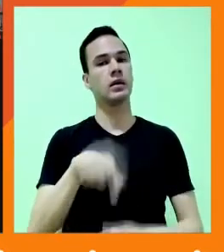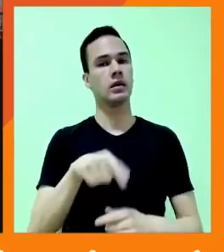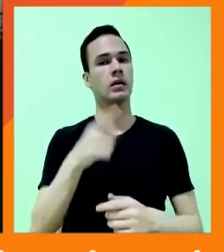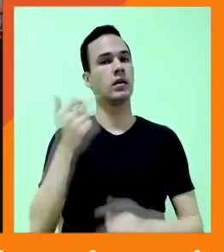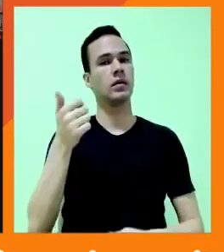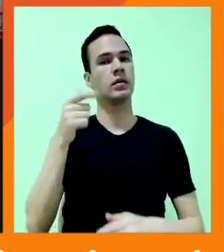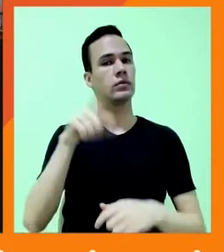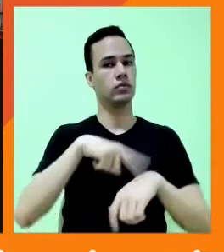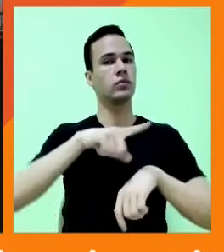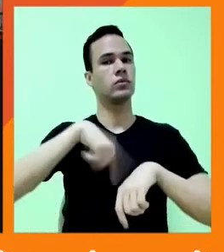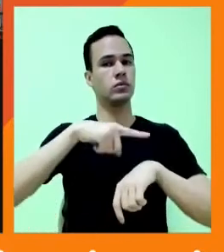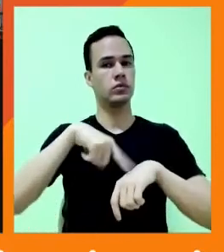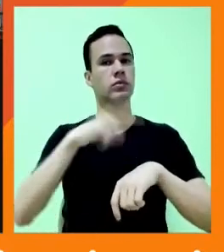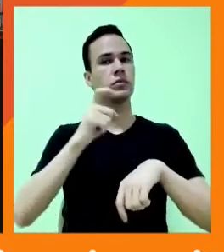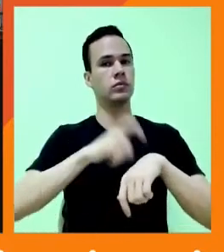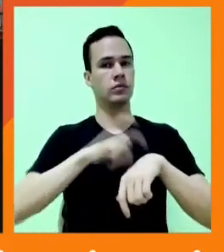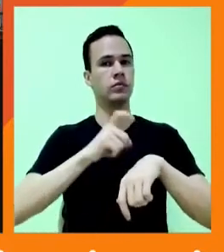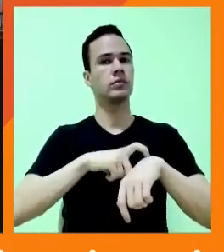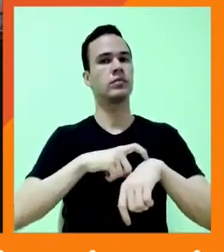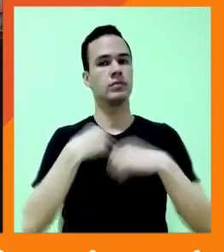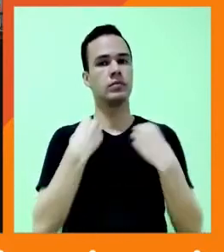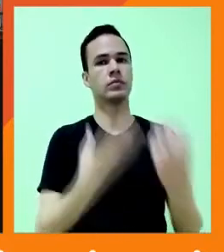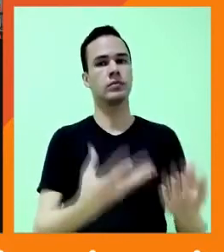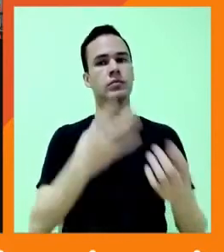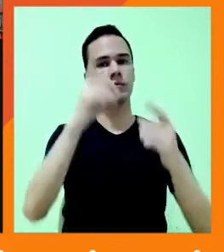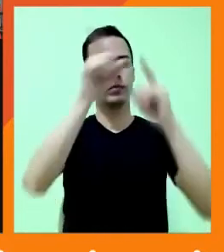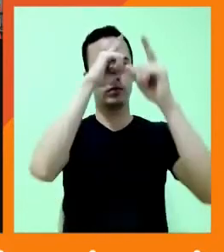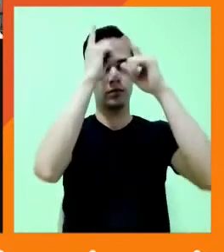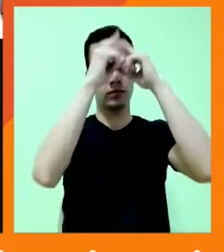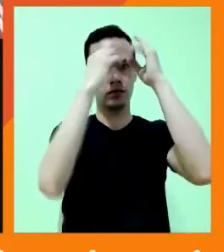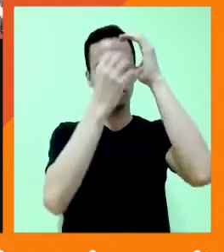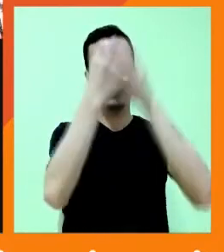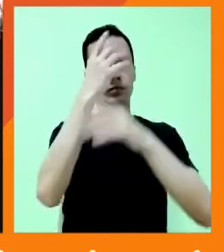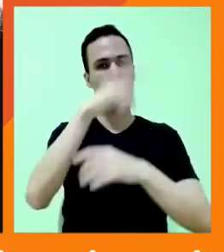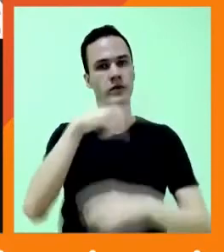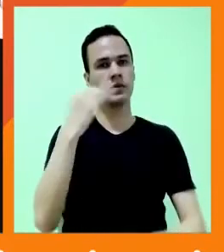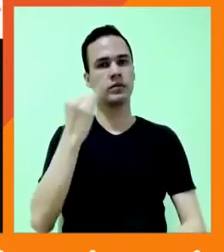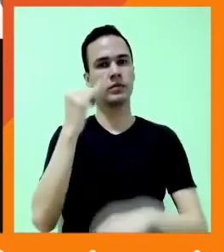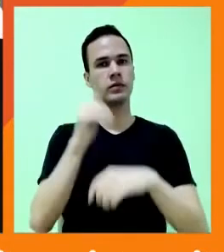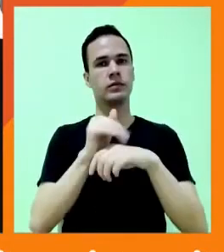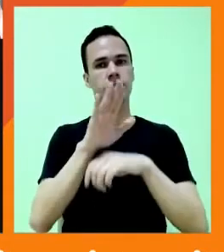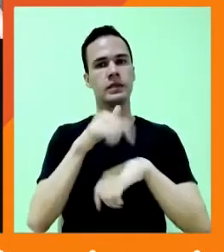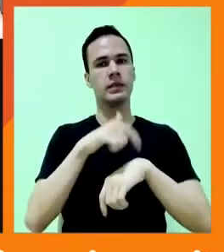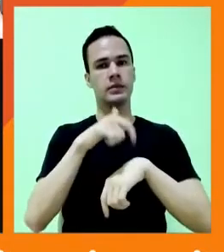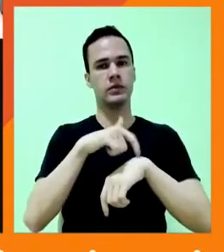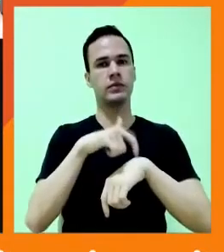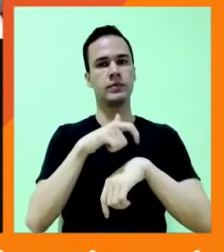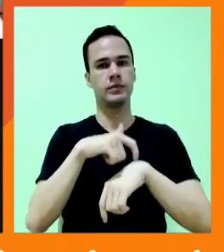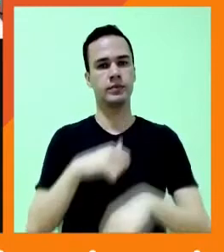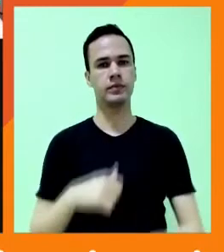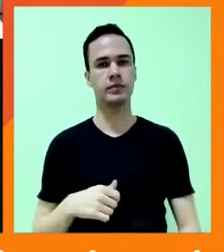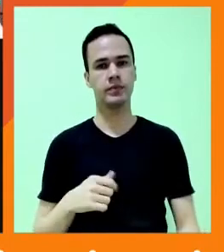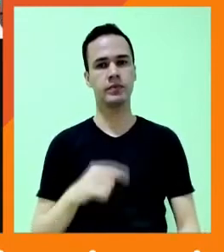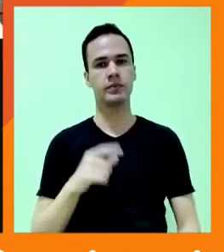o nosso tempo, a nossa criatividade e nosso bem mais precioso, que é o tempo. A gente dá mais, mais, mais,